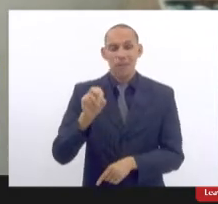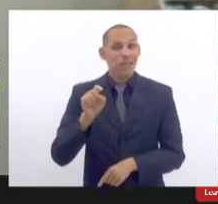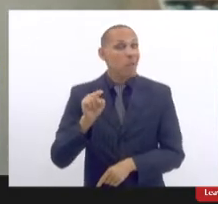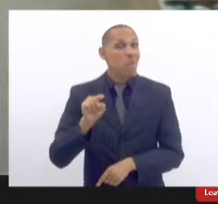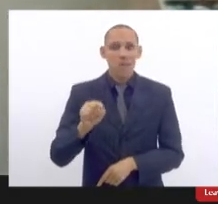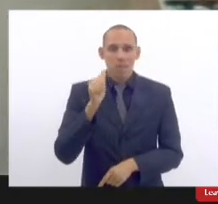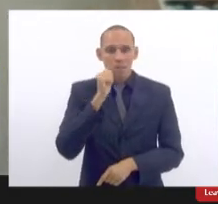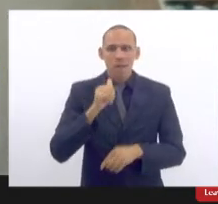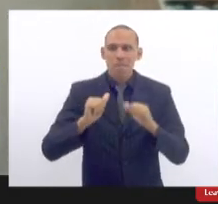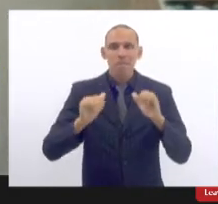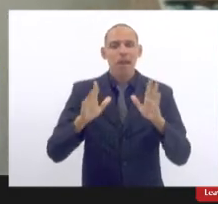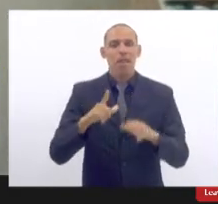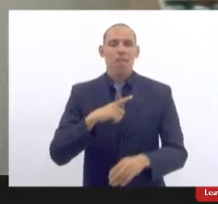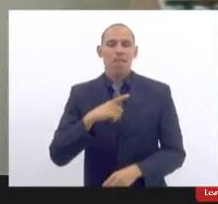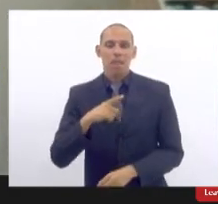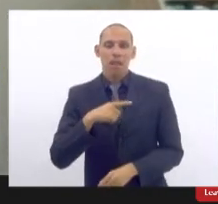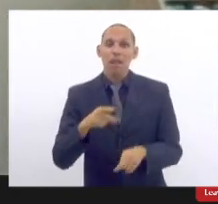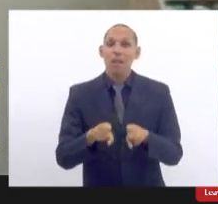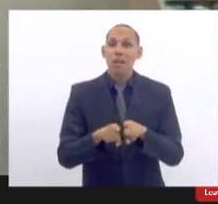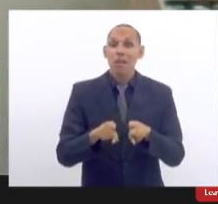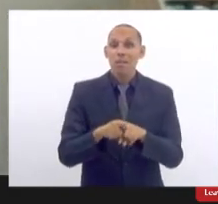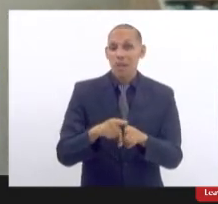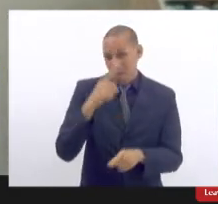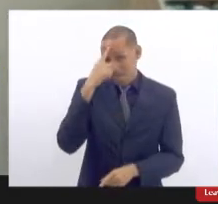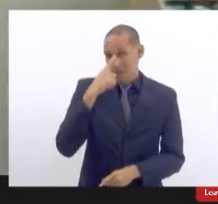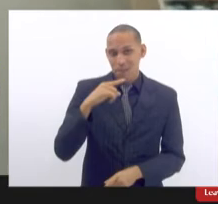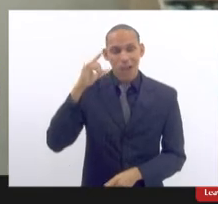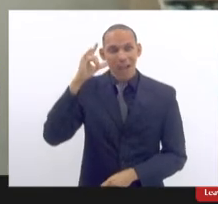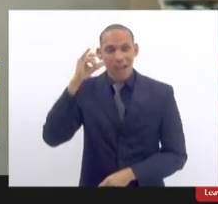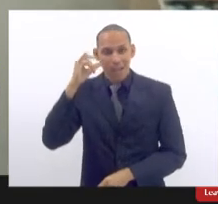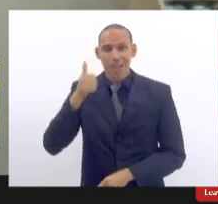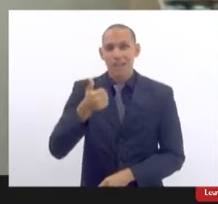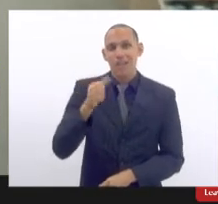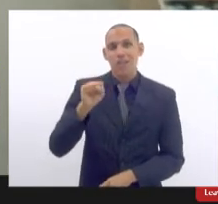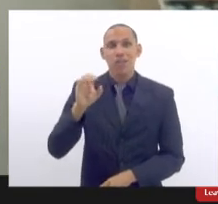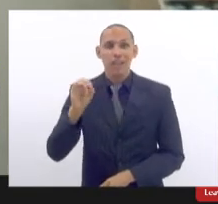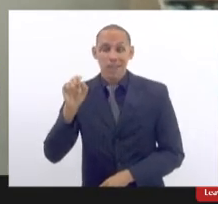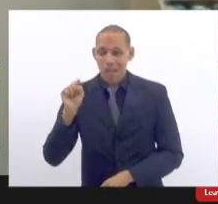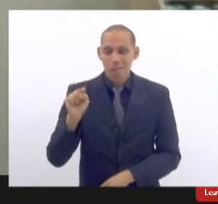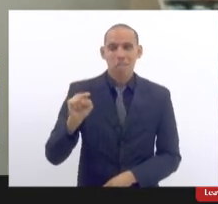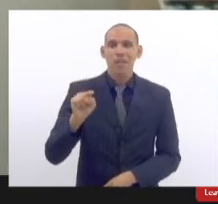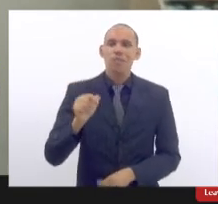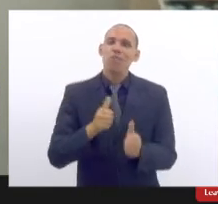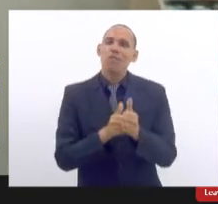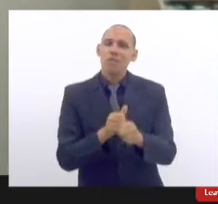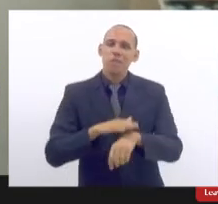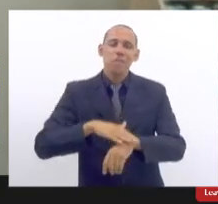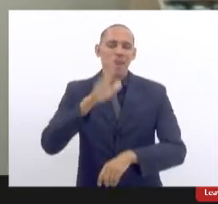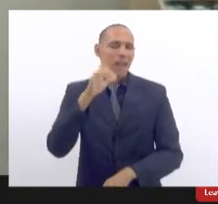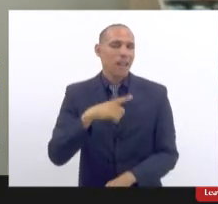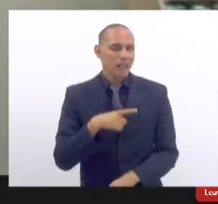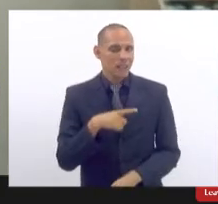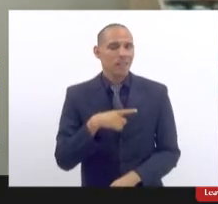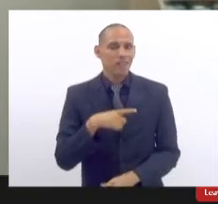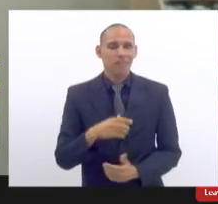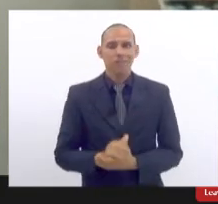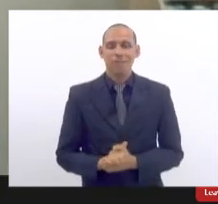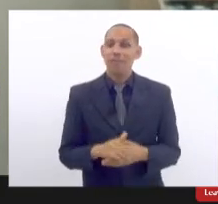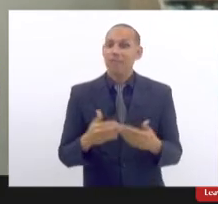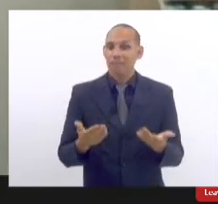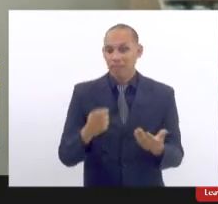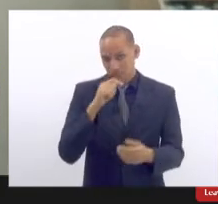e no perfil do Instagram a gente tem mais de 180 mil seguidores. Então, a criação dessa